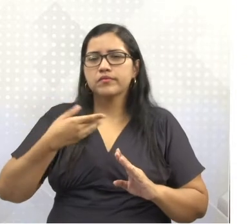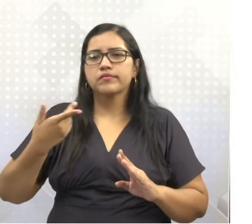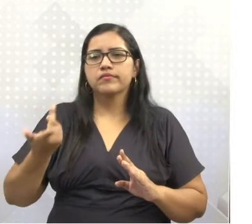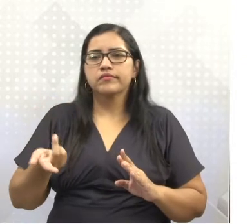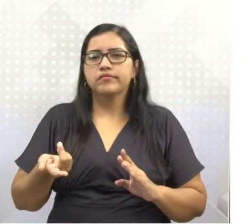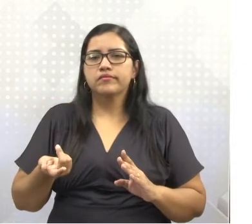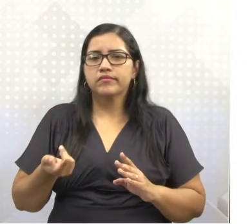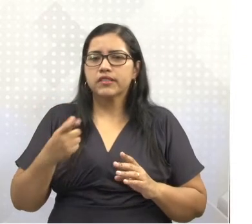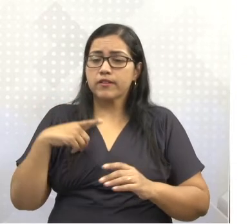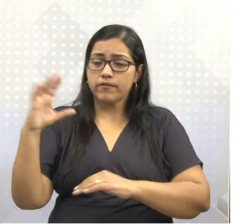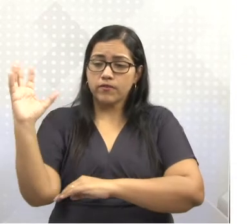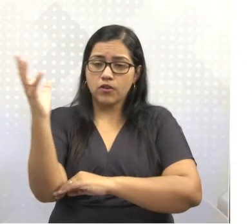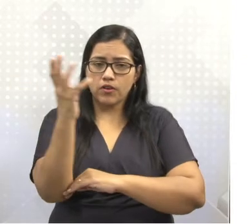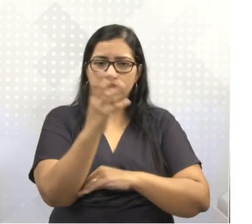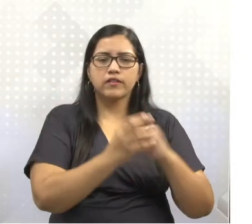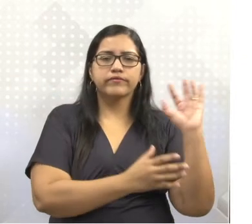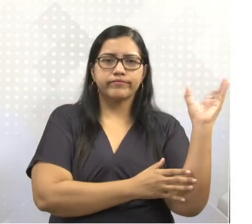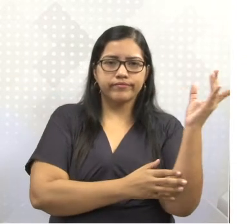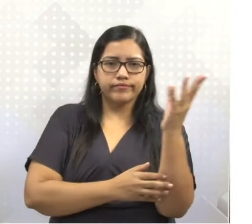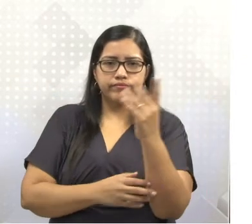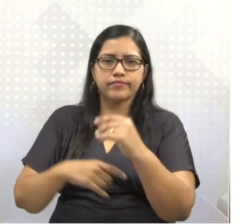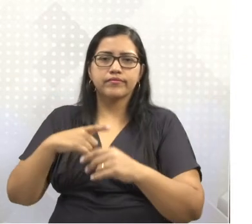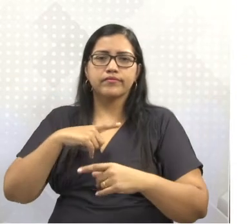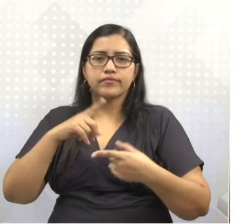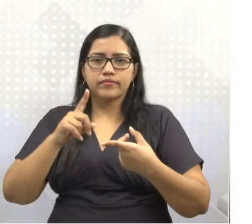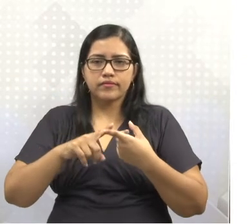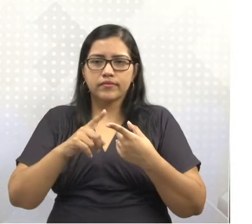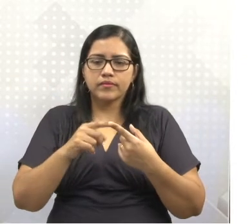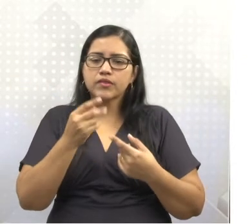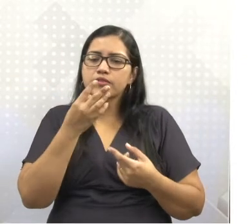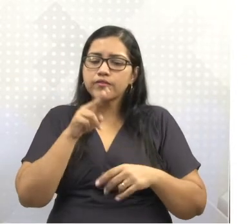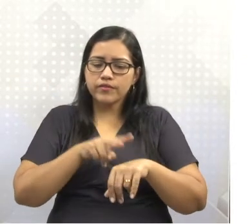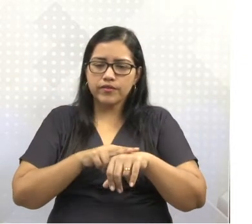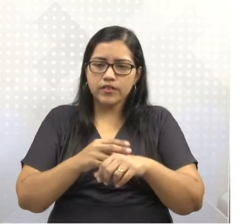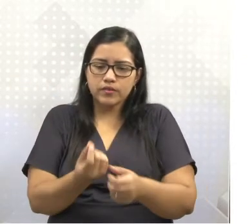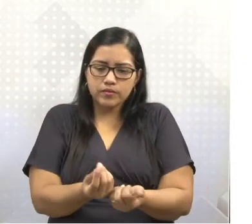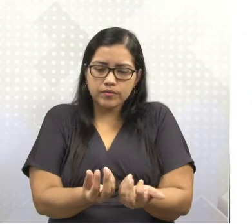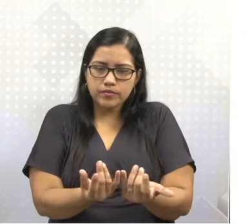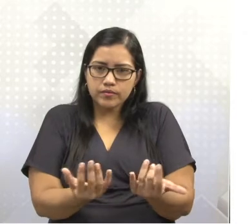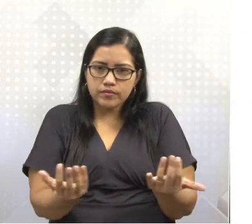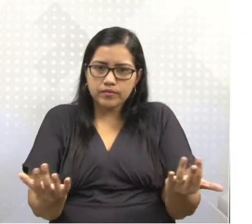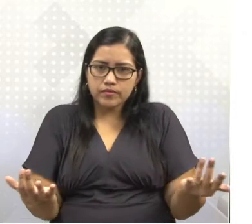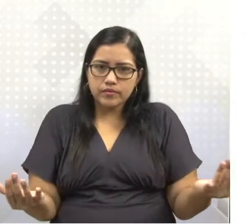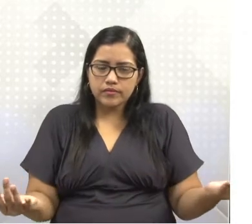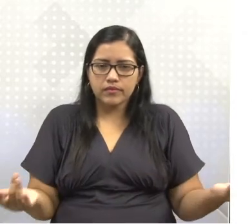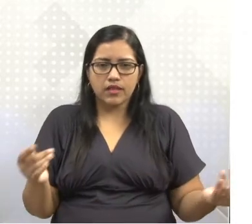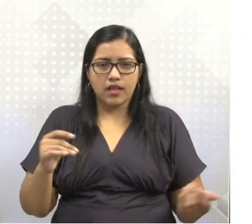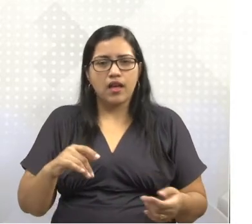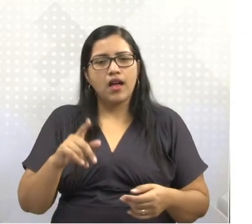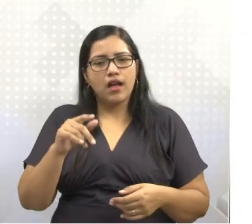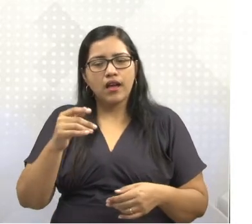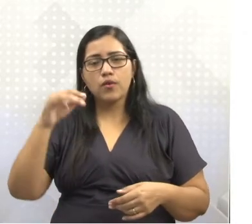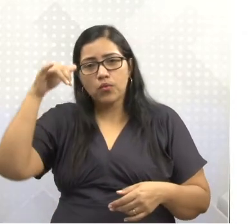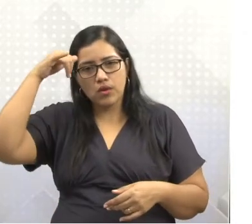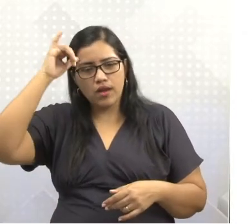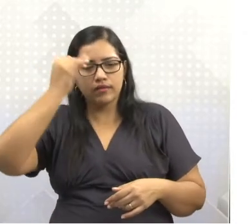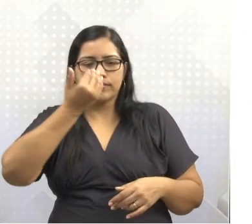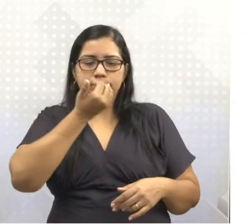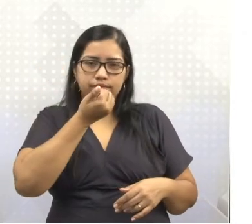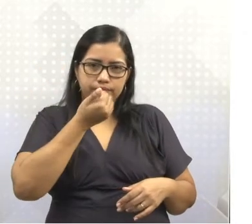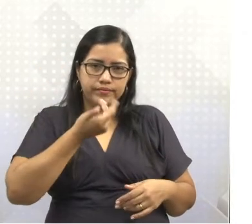cereais de florestas. E o predomínio de pastagens naturais para, justamente, alimento do gado.